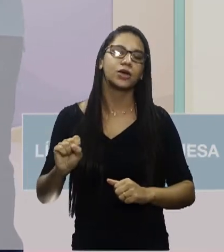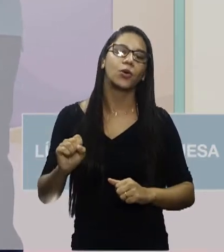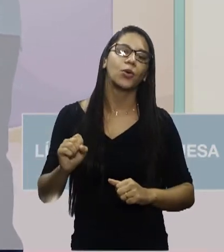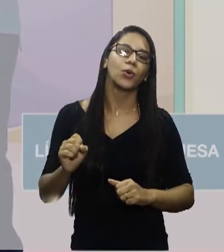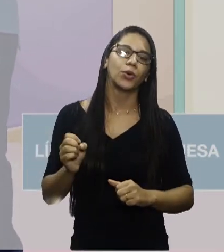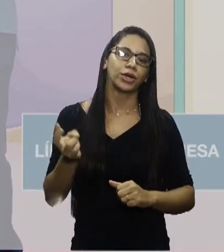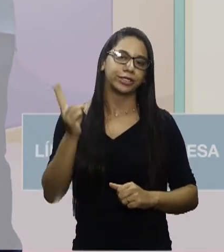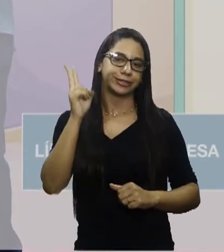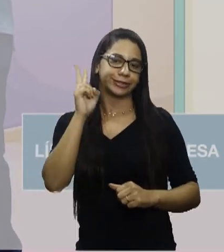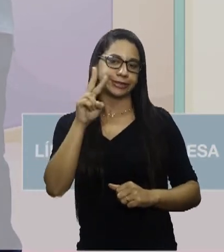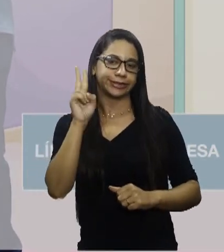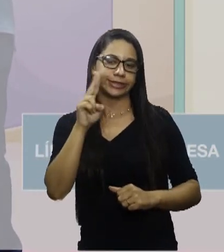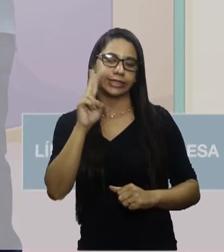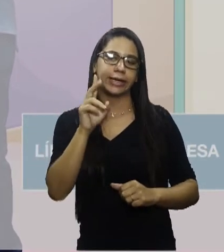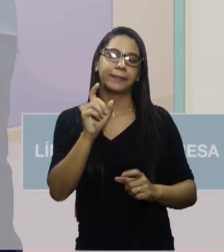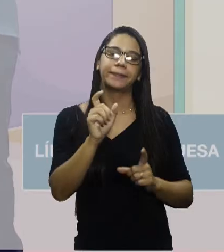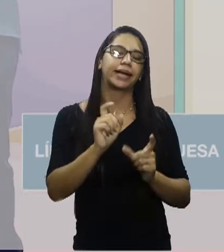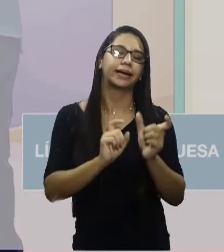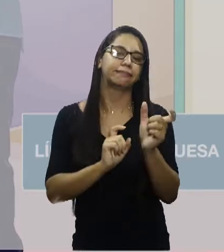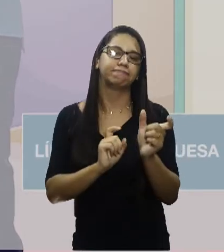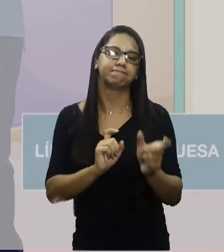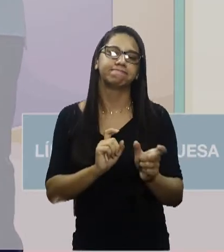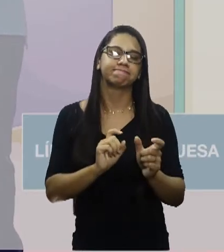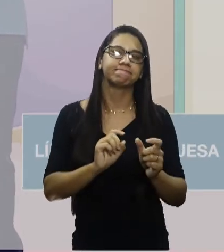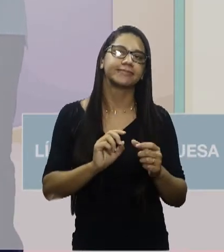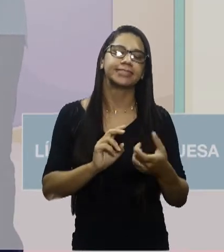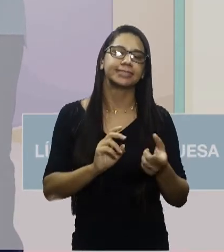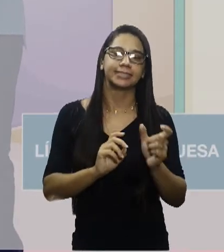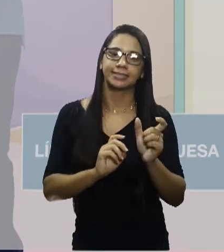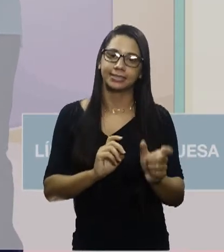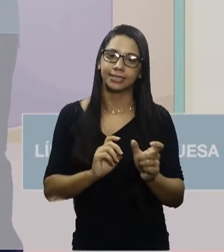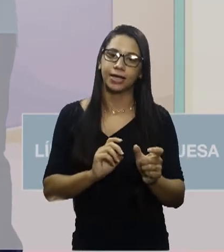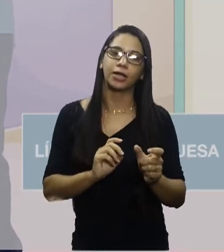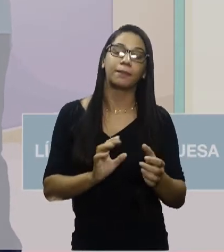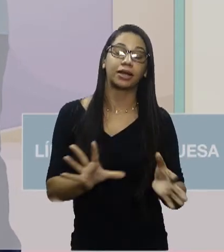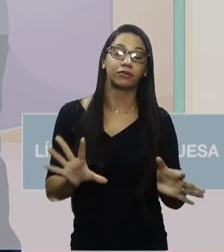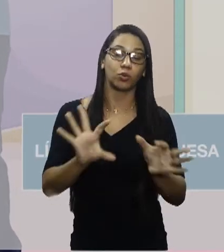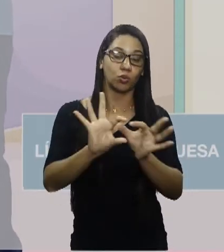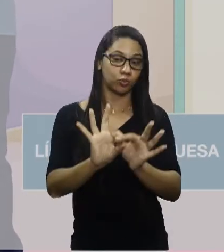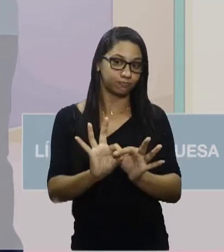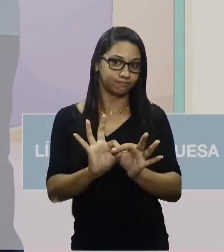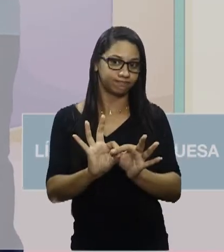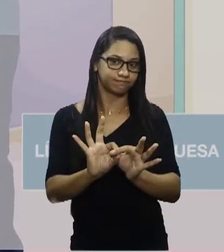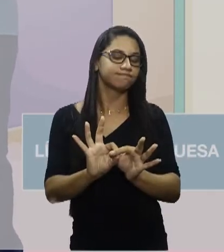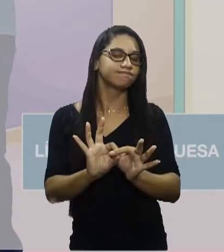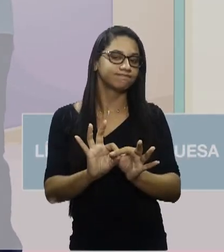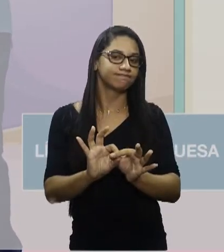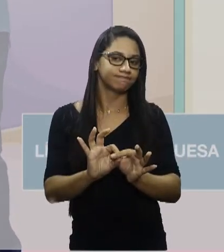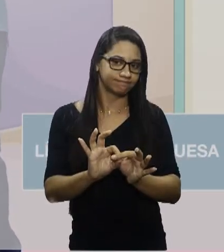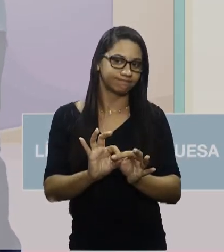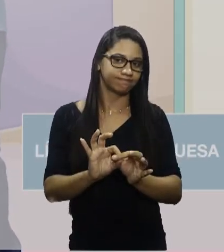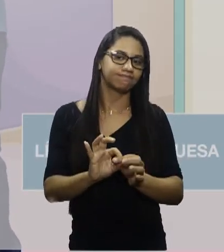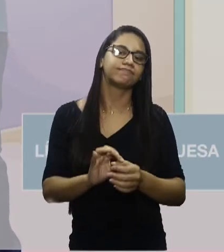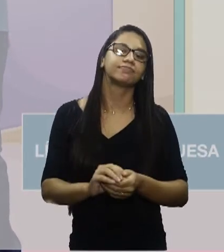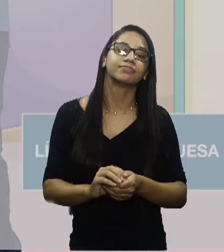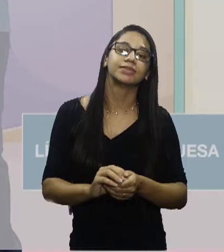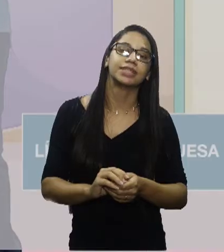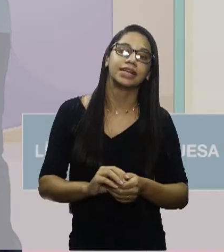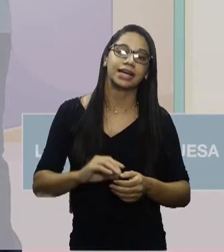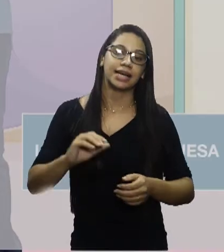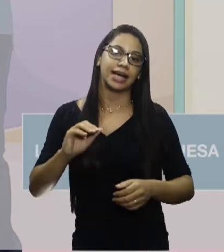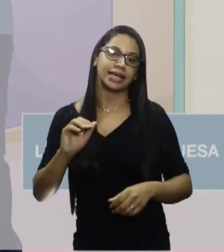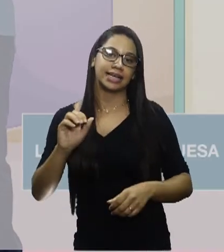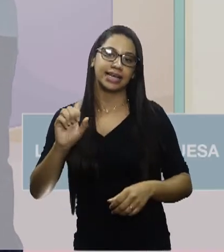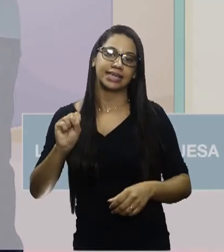vamos lembrar da classe de palavras conjunção. Então, a assindética, não conjunção, e a assindética,